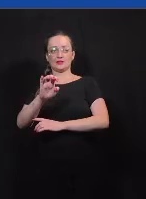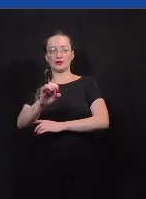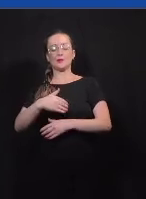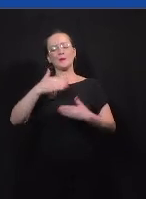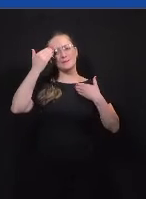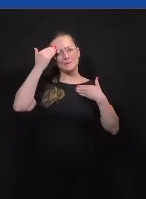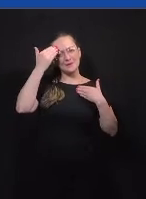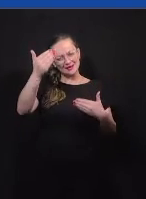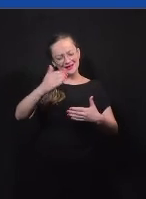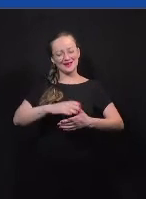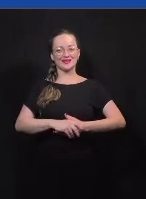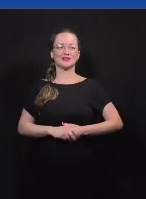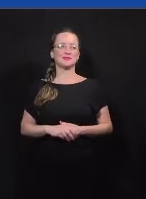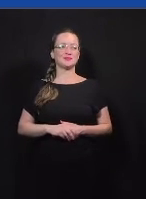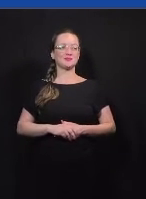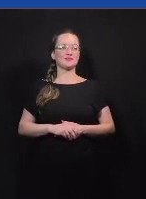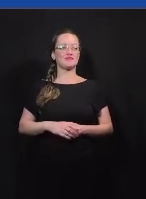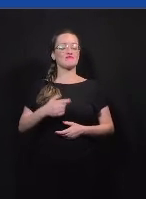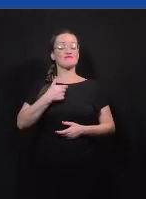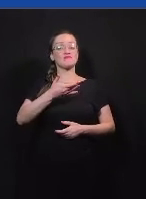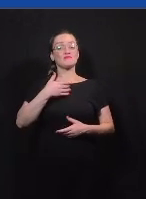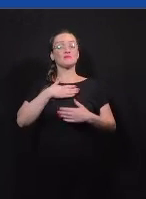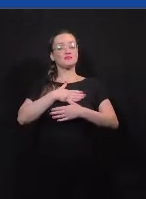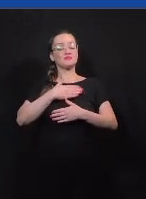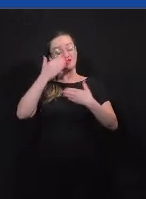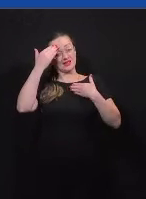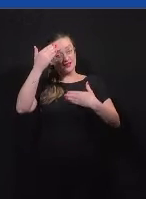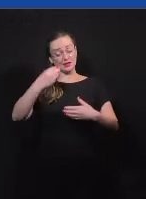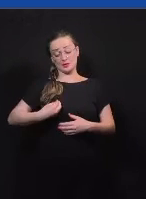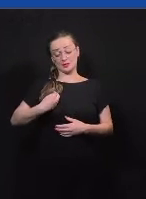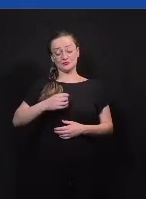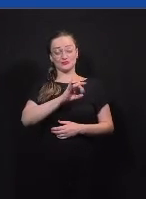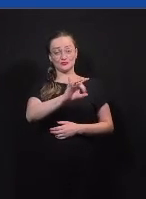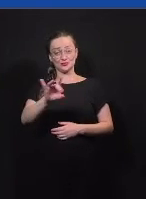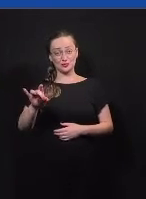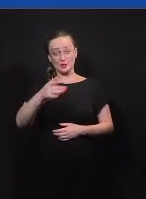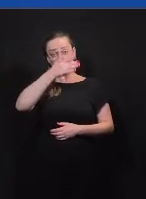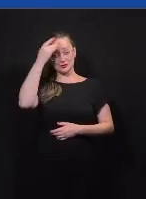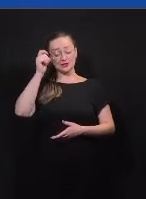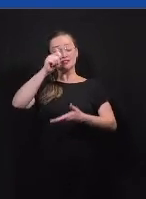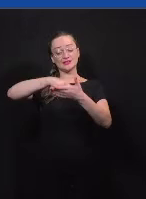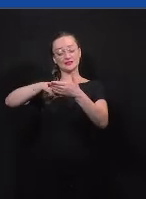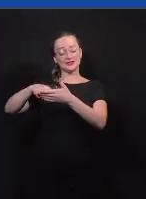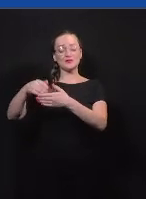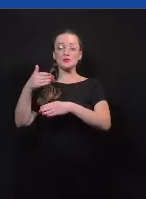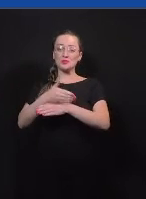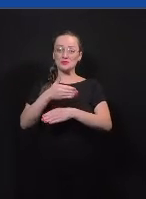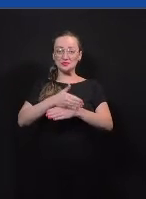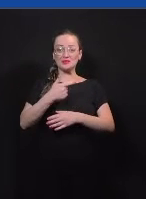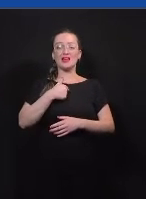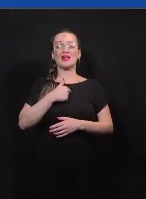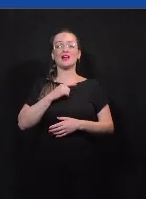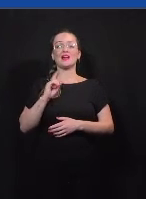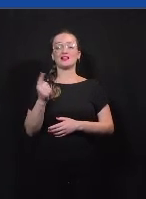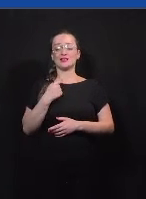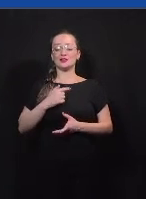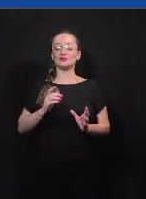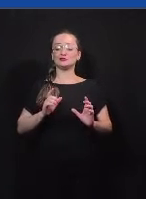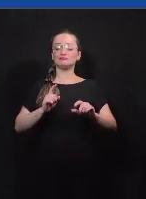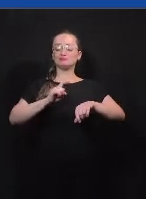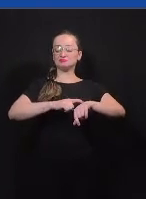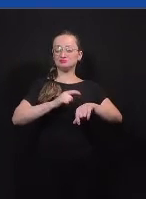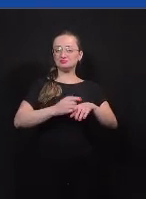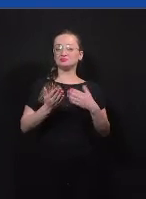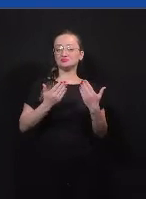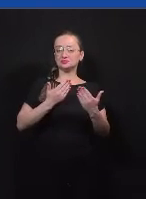Obrigada, Vicky. Gente, a gente queria agradecer a presença de todo mundo, né? Todo mundo que se inscreveu para participar da nossa sessão. Eu